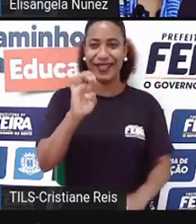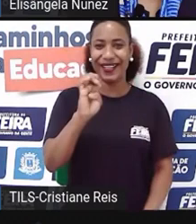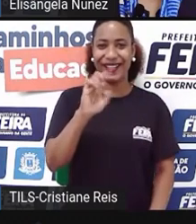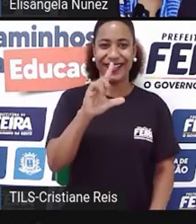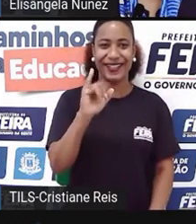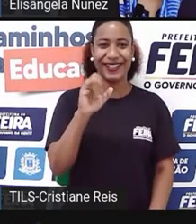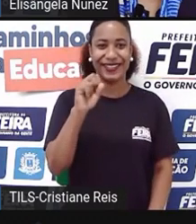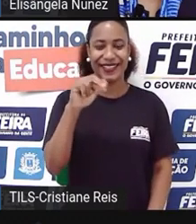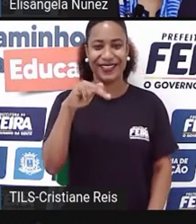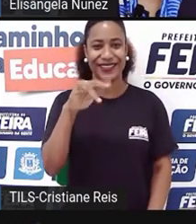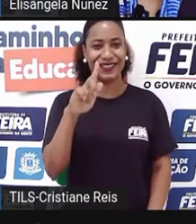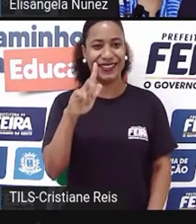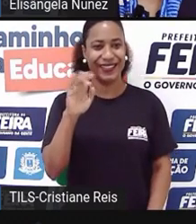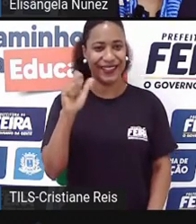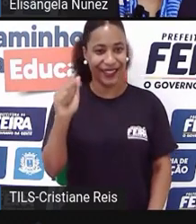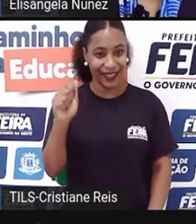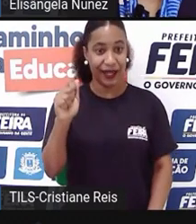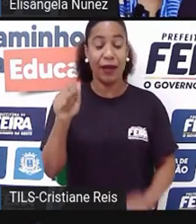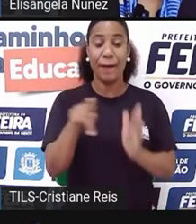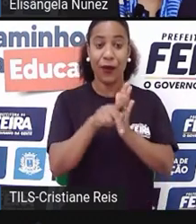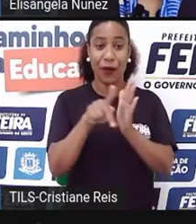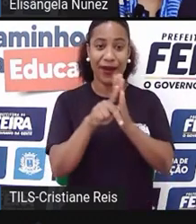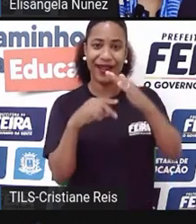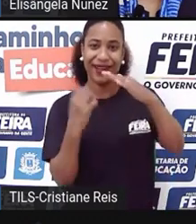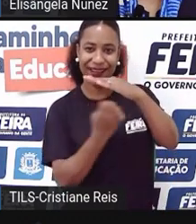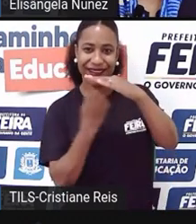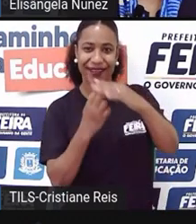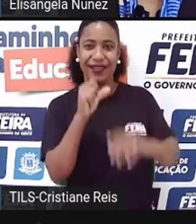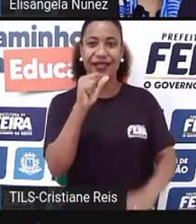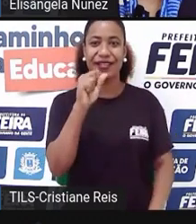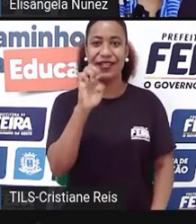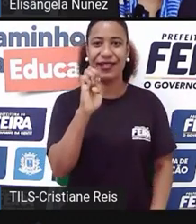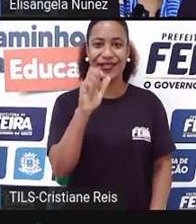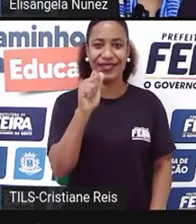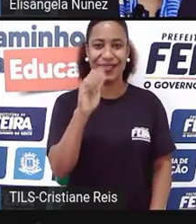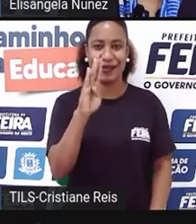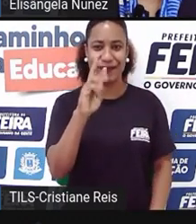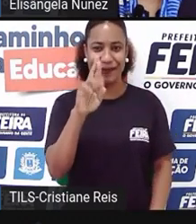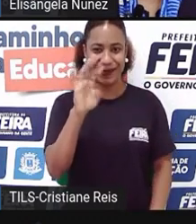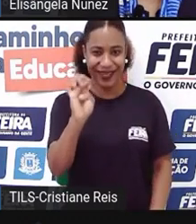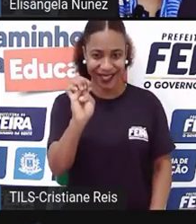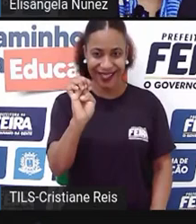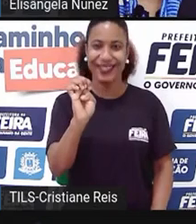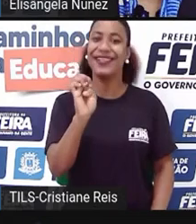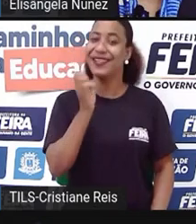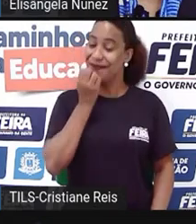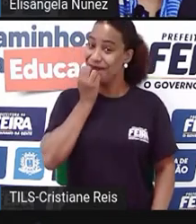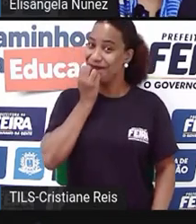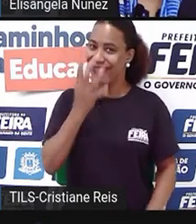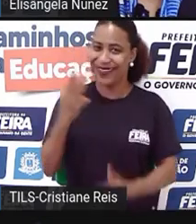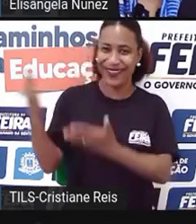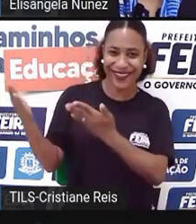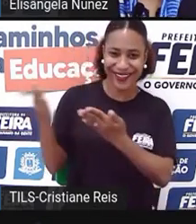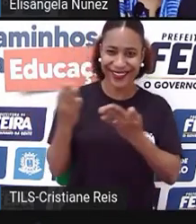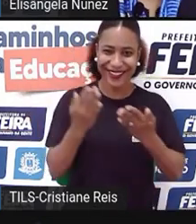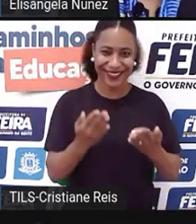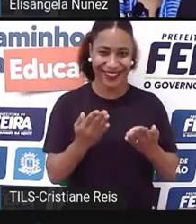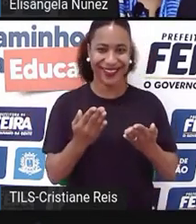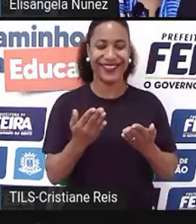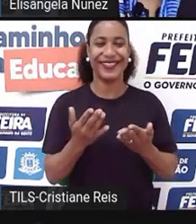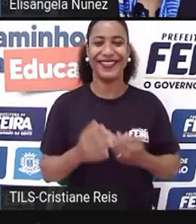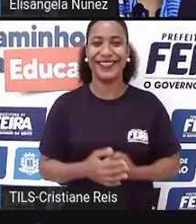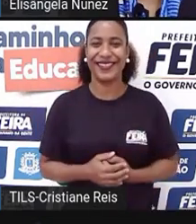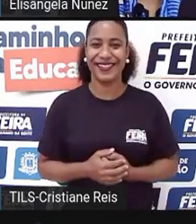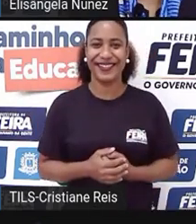ela é orientadora de negócios do Sebrae, de Feira de Santana. Elisângela, muito bem-vinda ao Saberes e Viveres. Bom